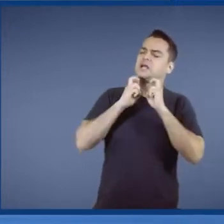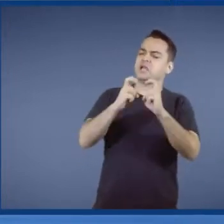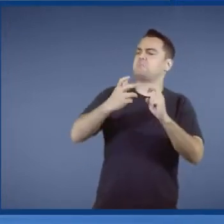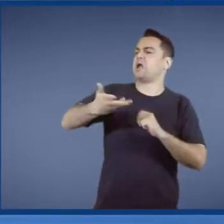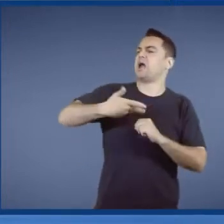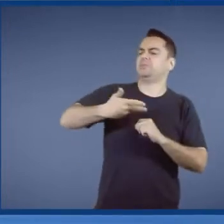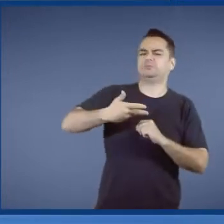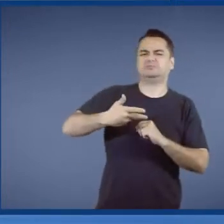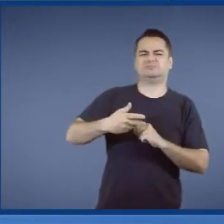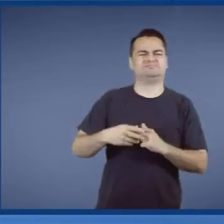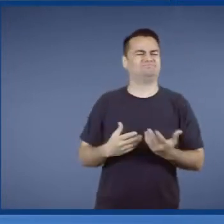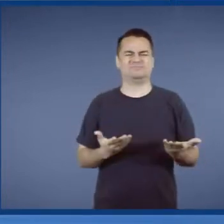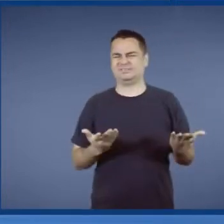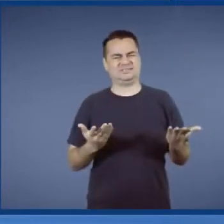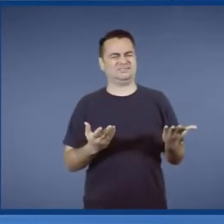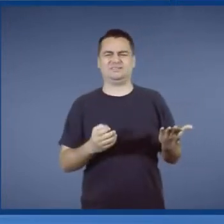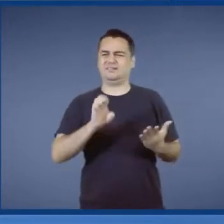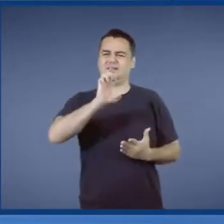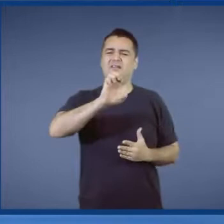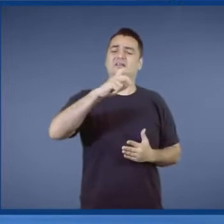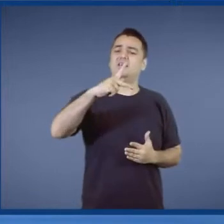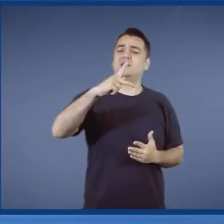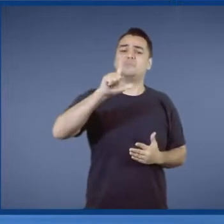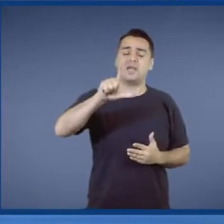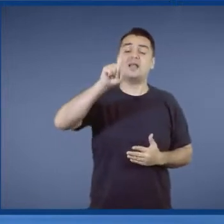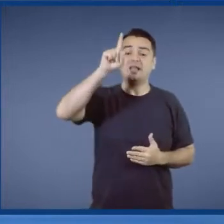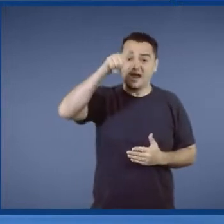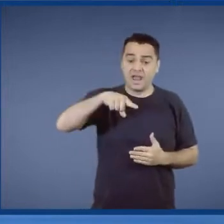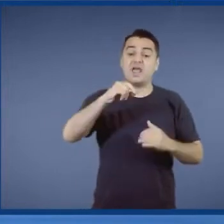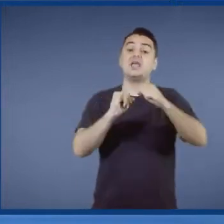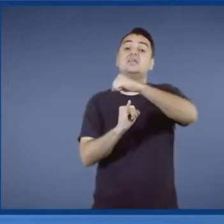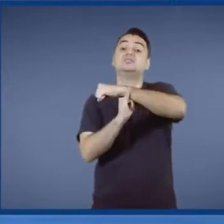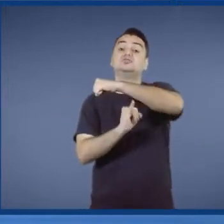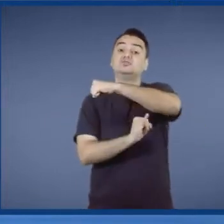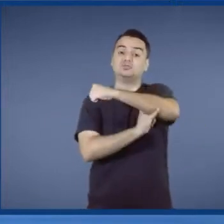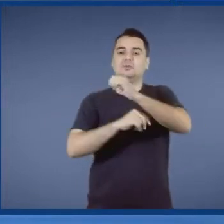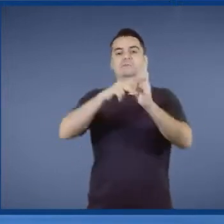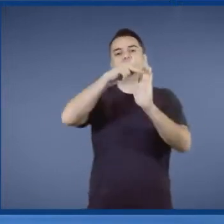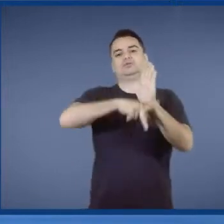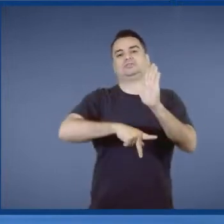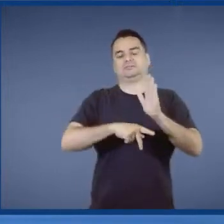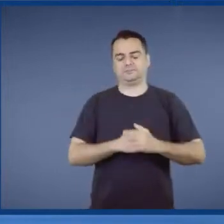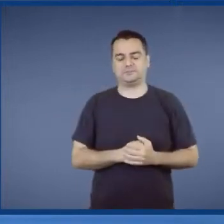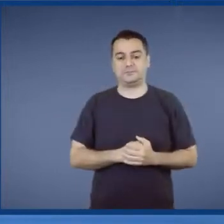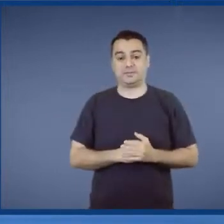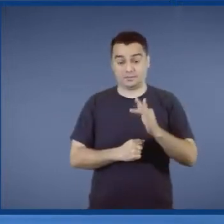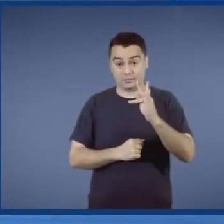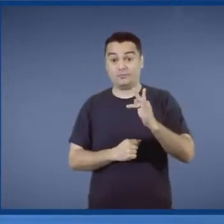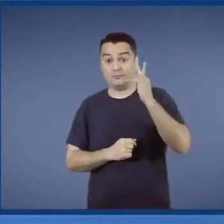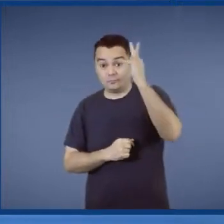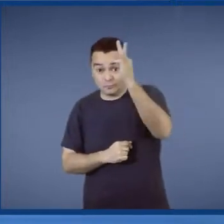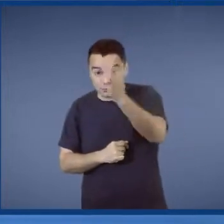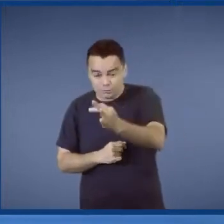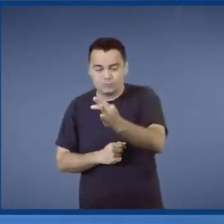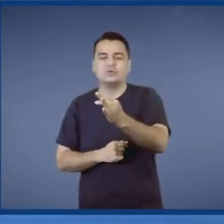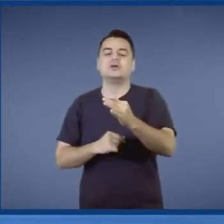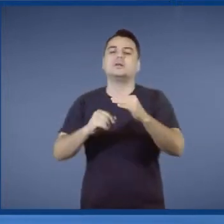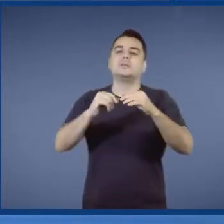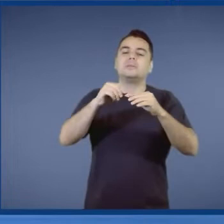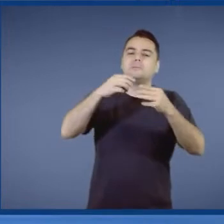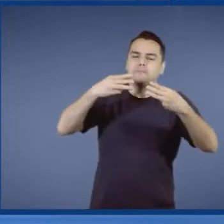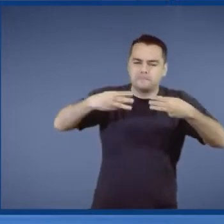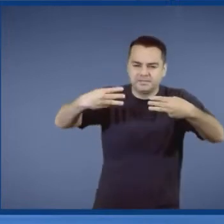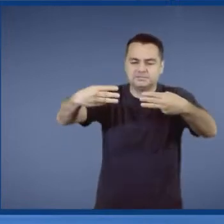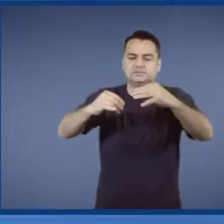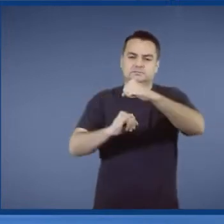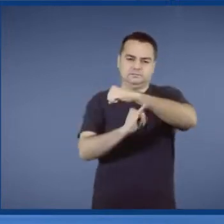A EPL se tornou uma grande estruturadora de projetos. No futuro, o Ministério da Infraestrutura deverá ter